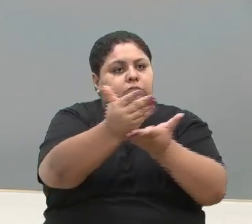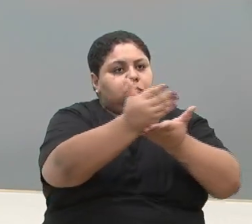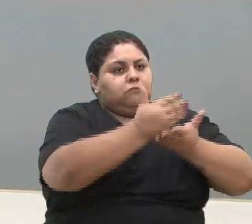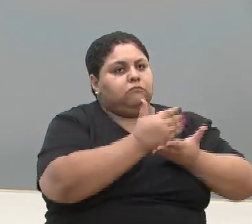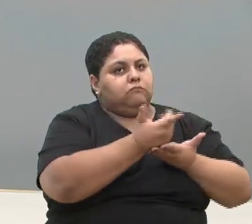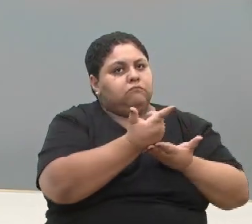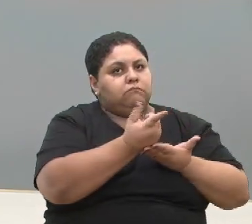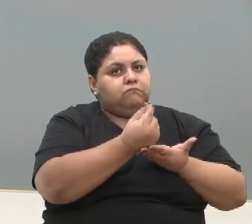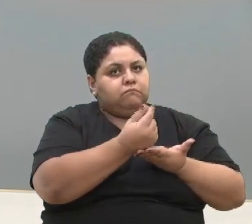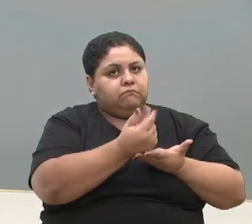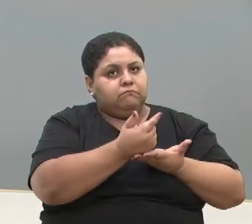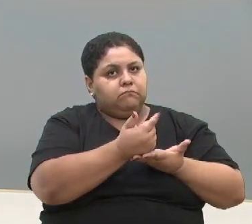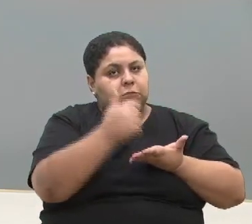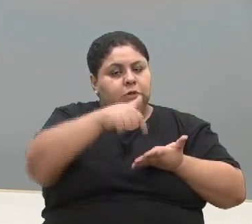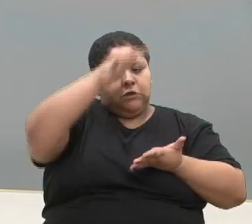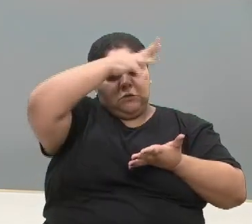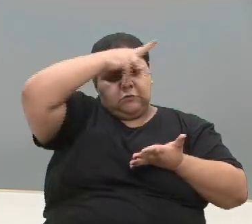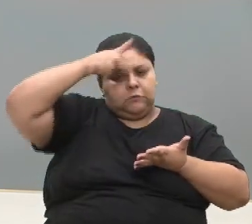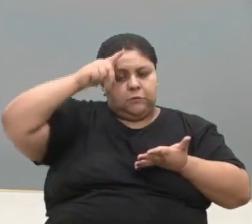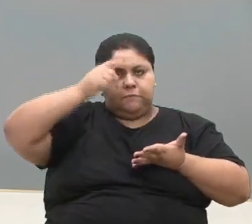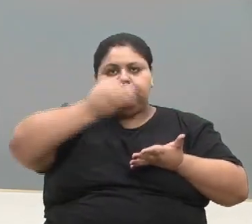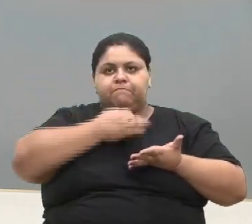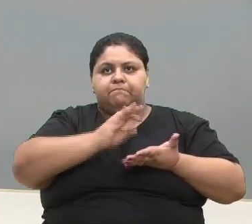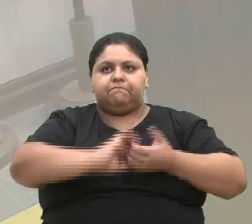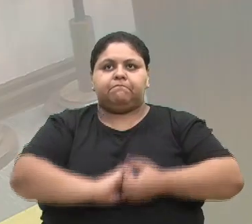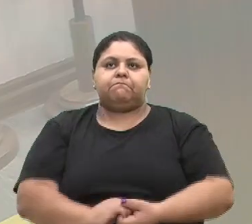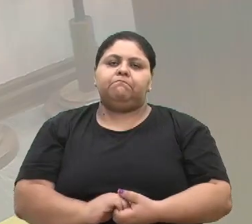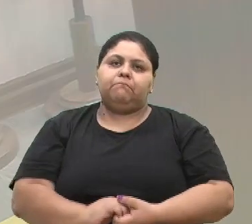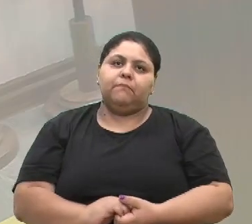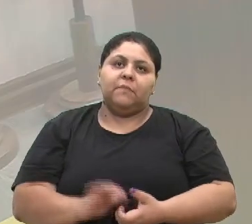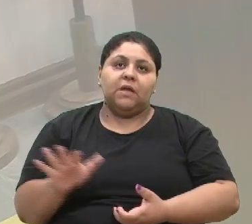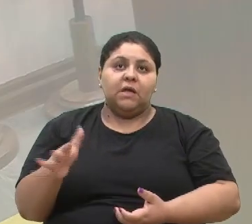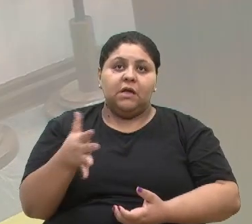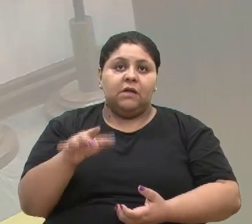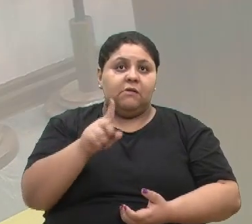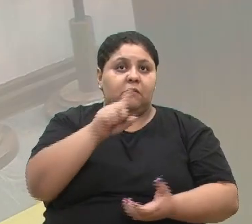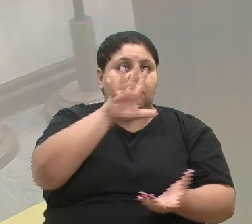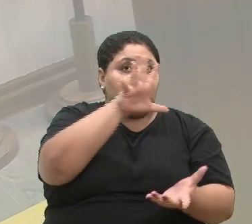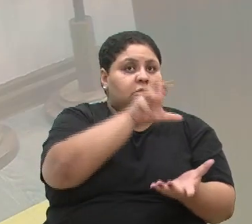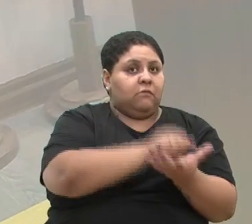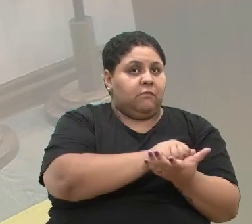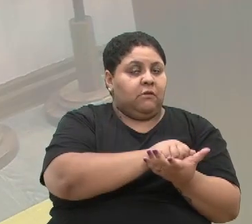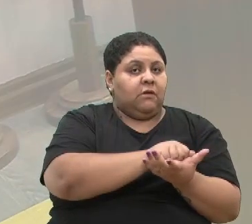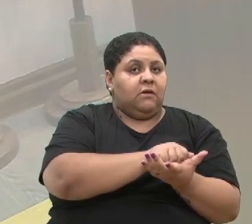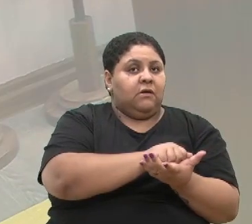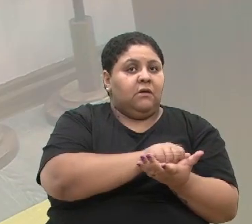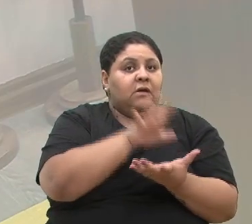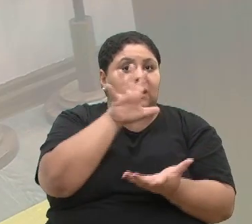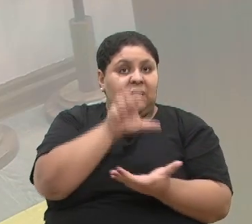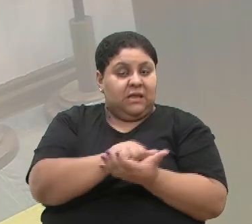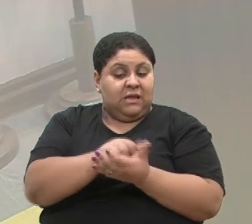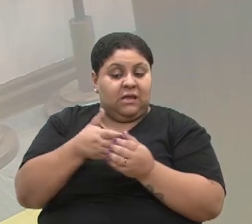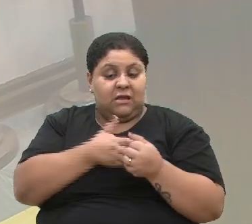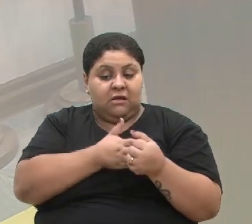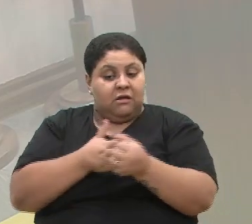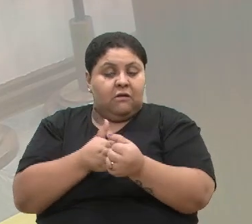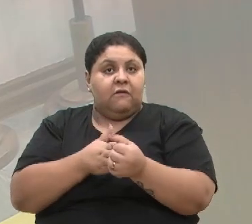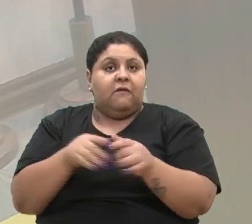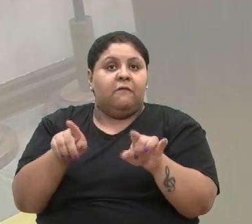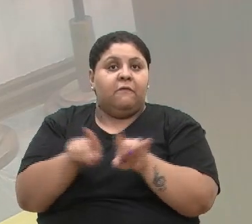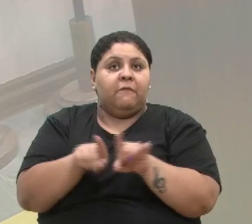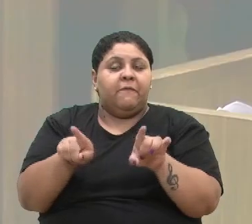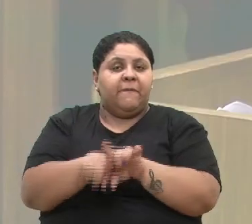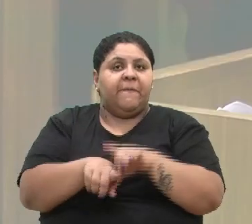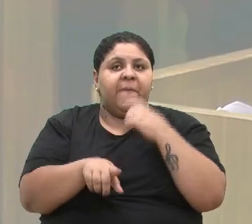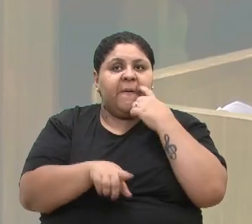recursos no nosso município de Caxias do Sul. É, às vezes, não é só cadastrar, nobre colega, é cadastrar e acompanhar, inclusive, quando